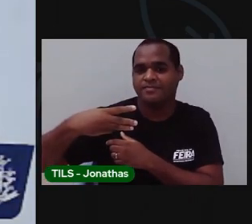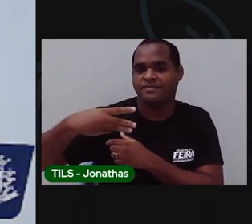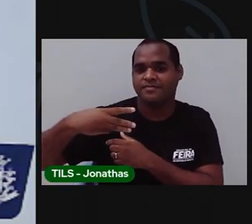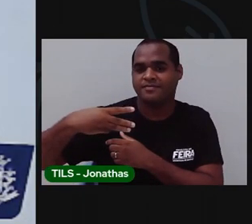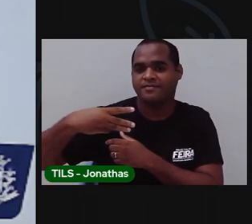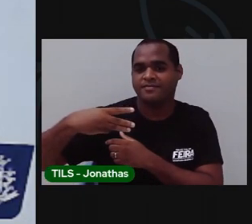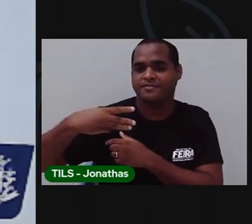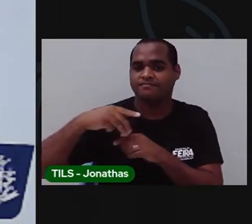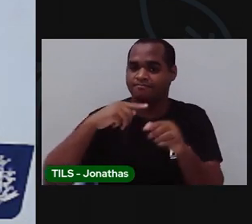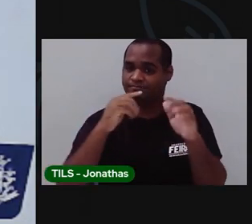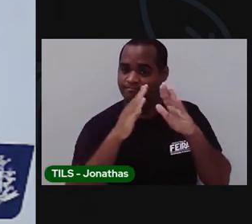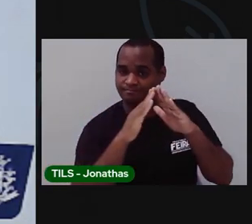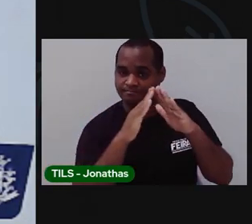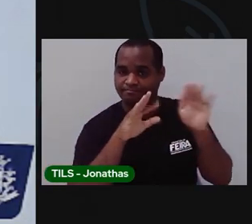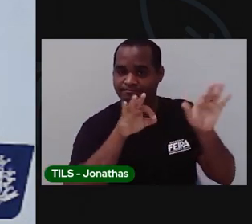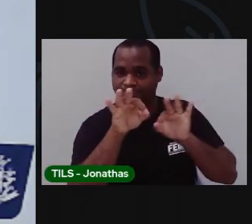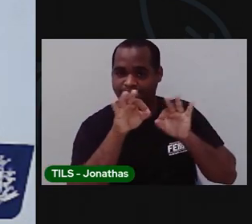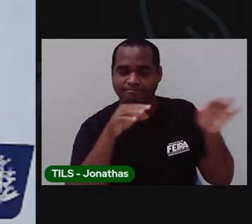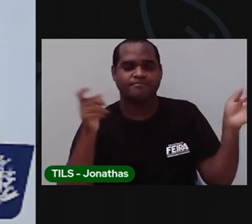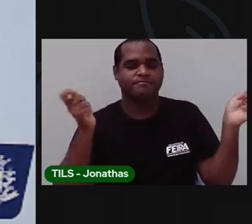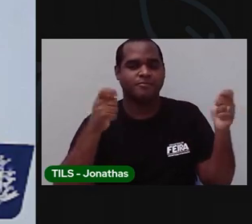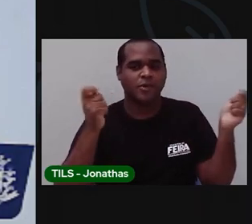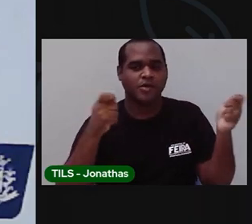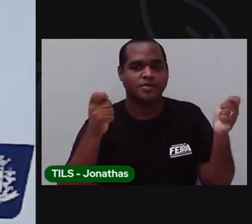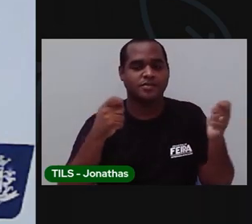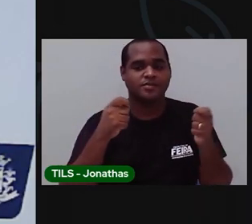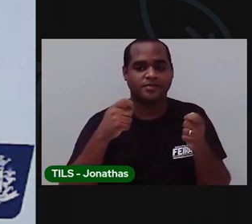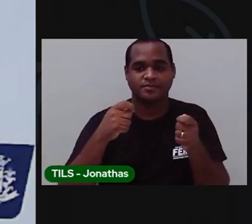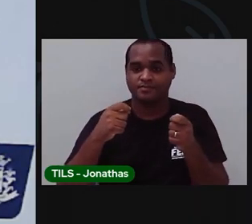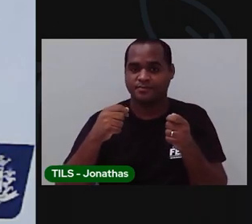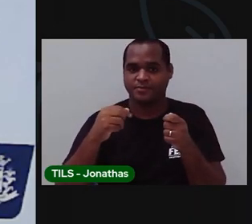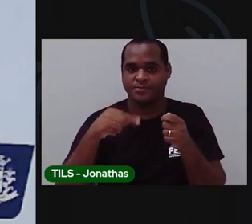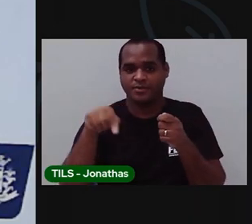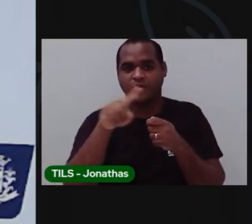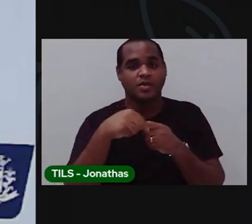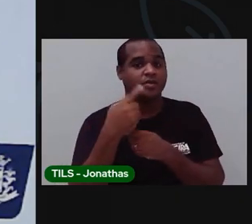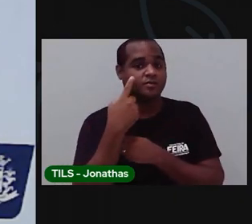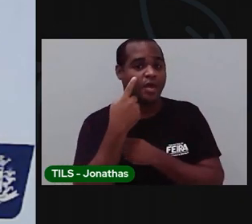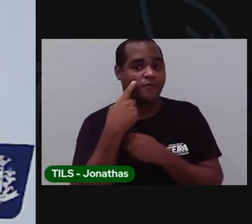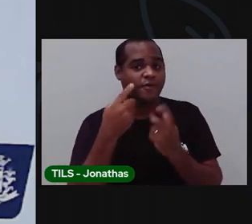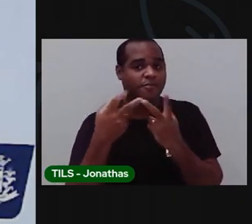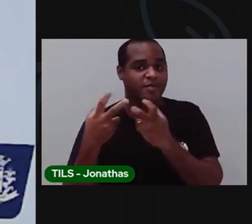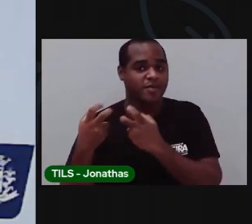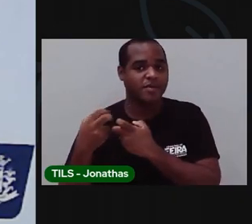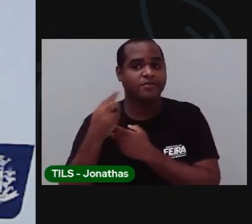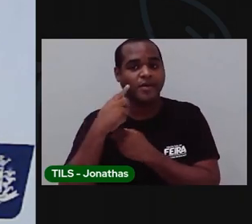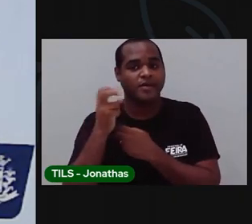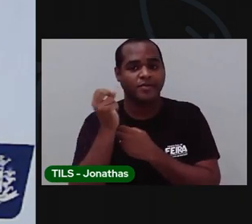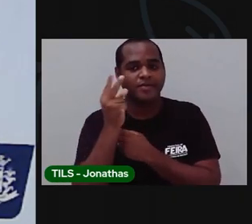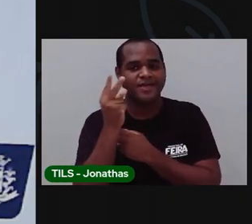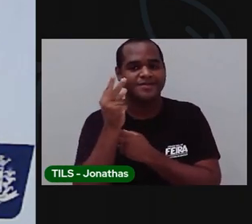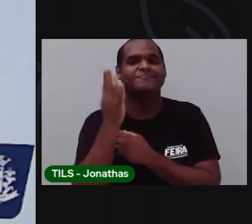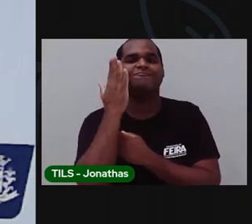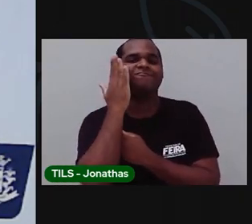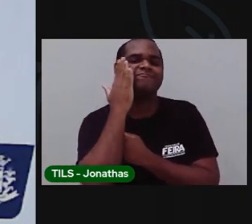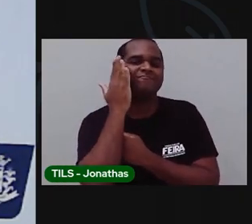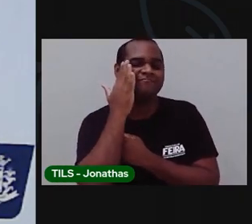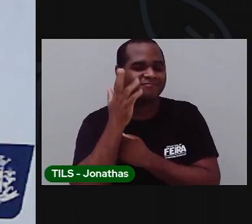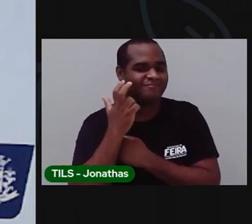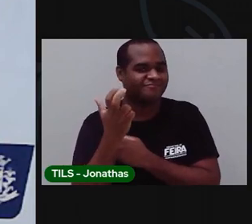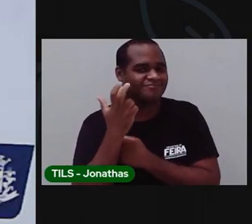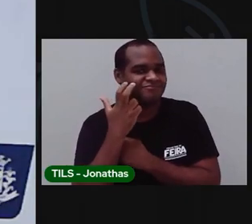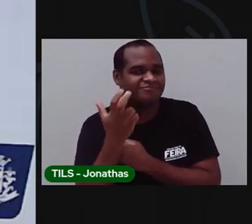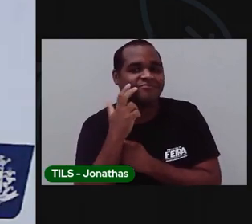Pratique em casa. Quanto mais a gente pratica, mais a gente fica esperto. Porque a gente está